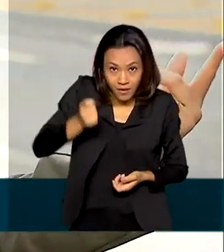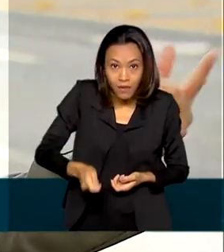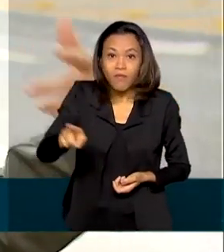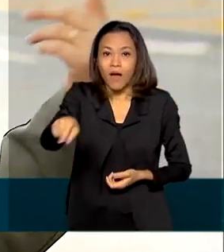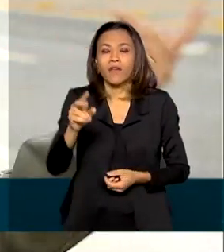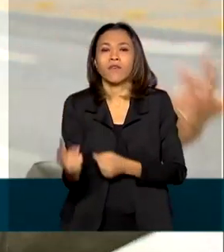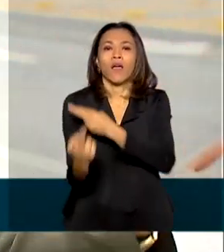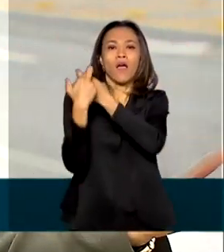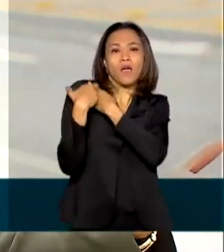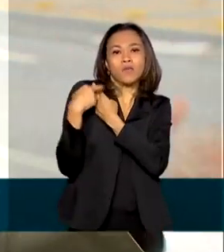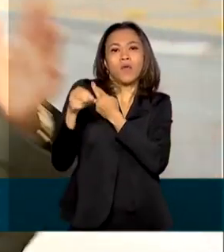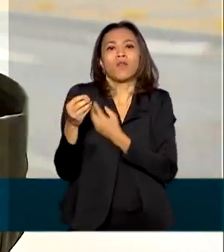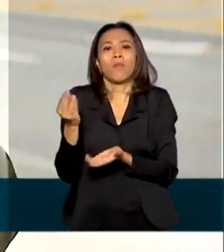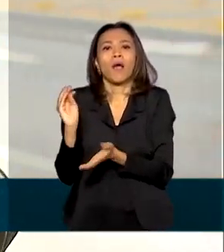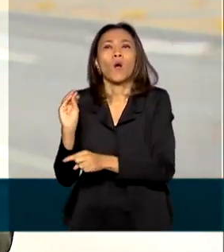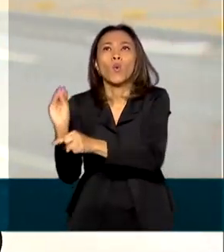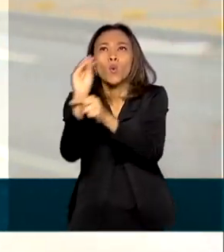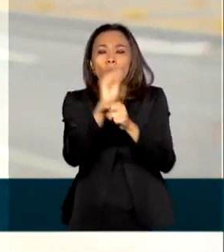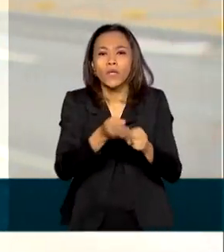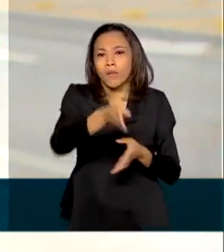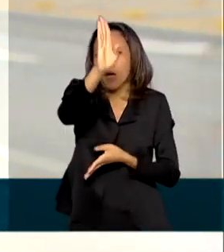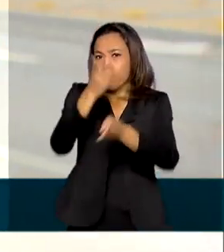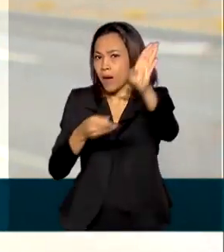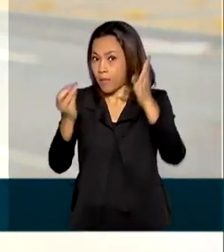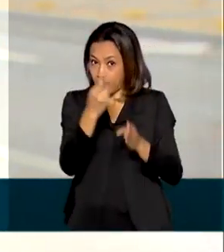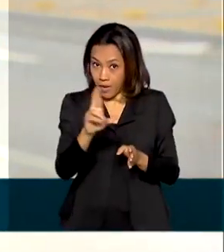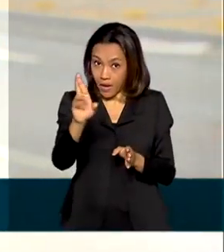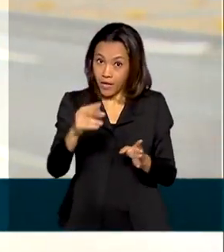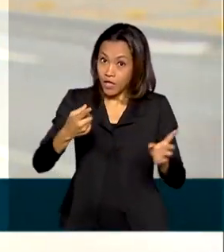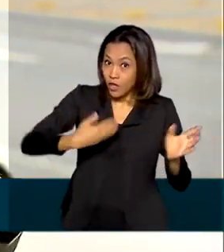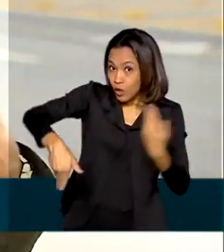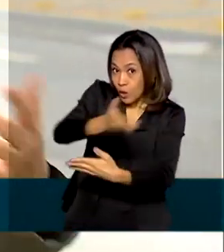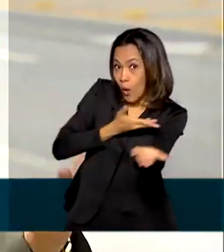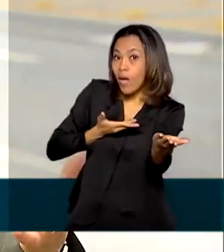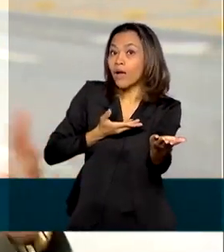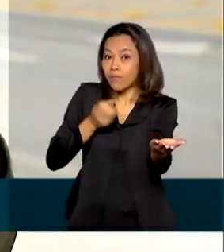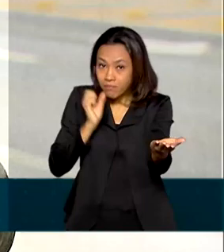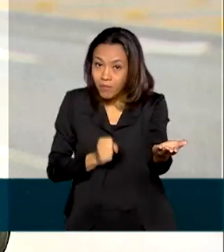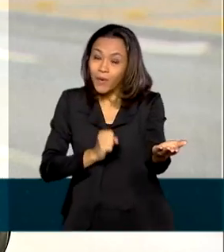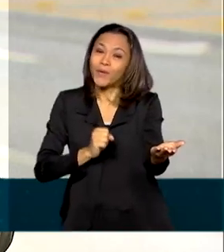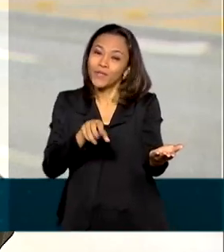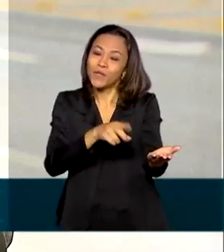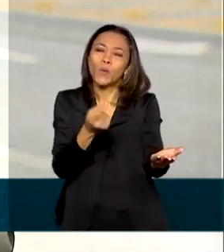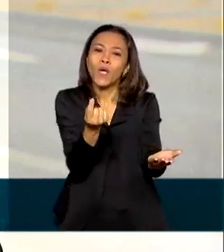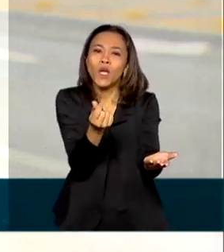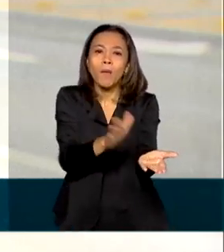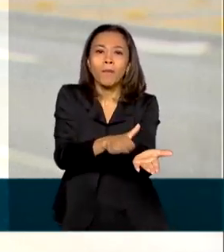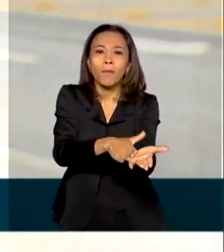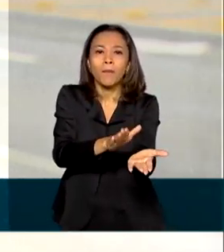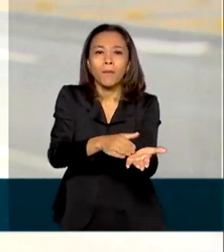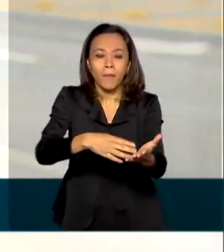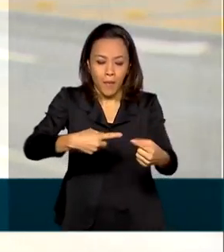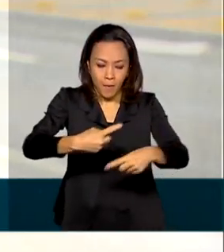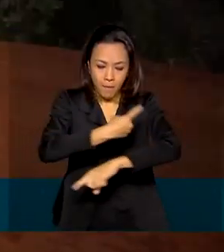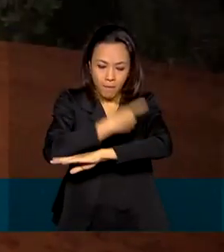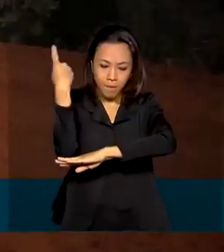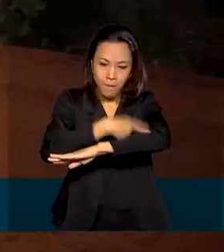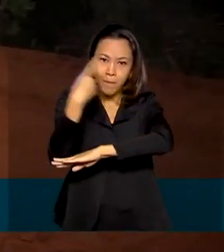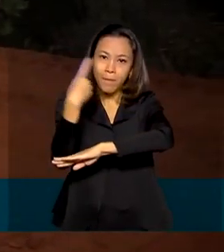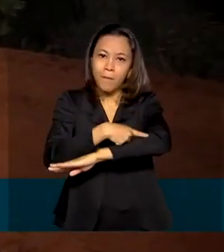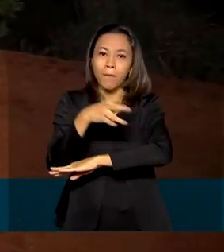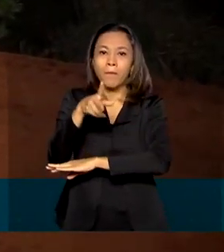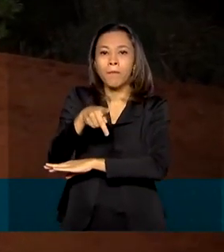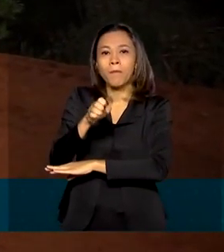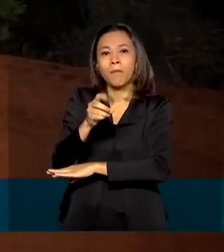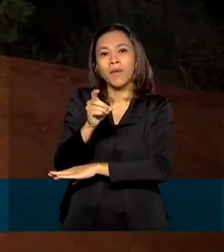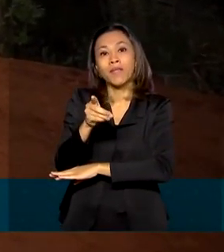duplicação e pavimentação. Em troca, tem a possibilidade de explorar o trecho, com a cobrança de pedágios, por exemplo. Com